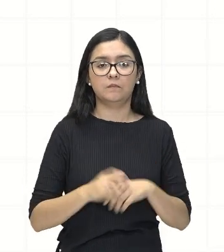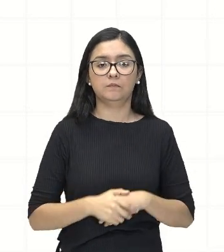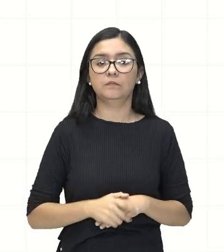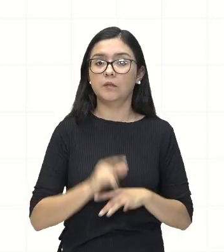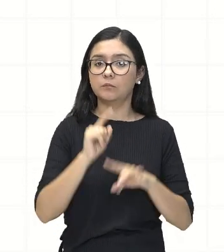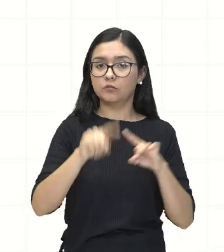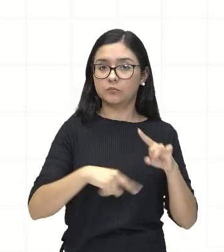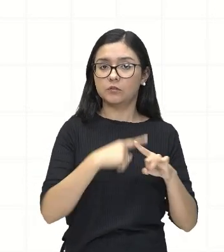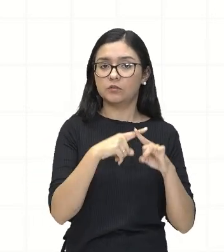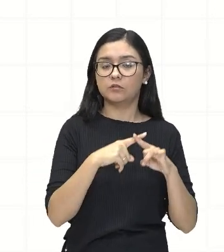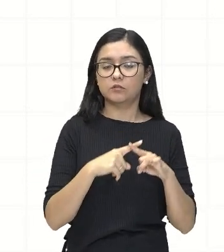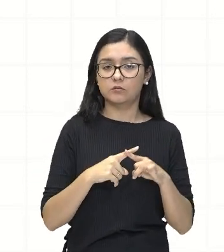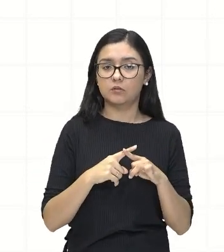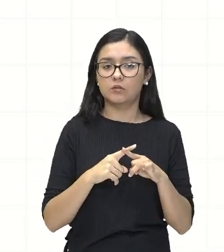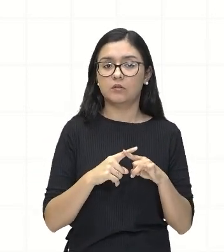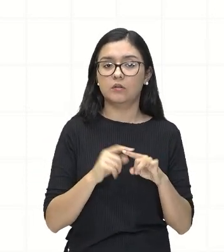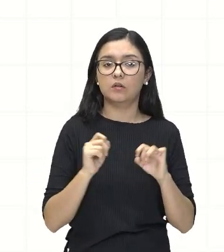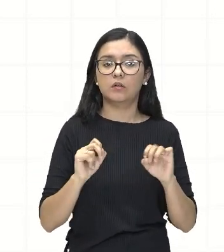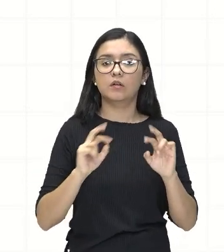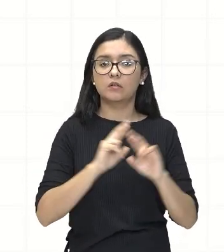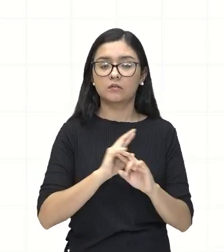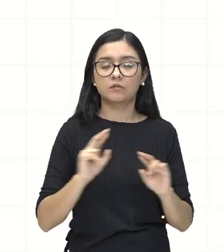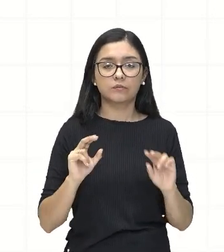multiplicação em relação a